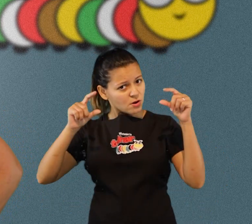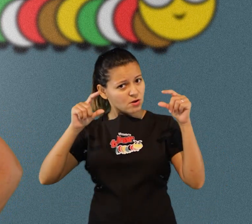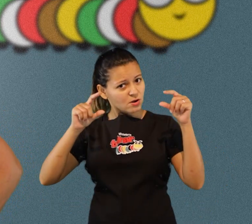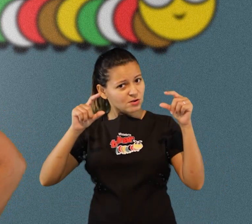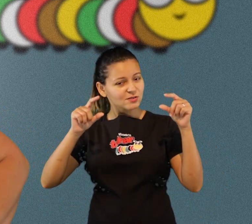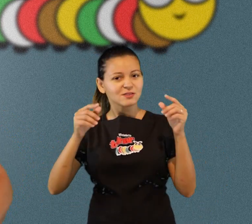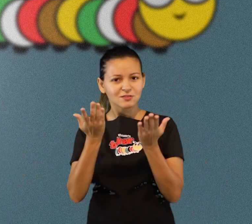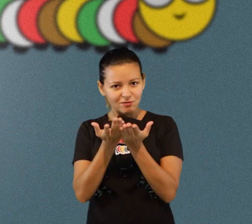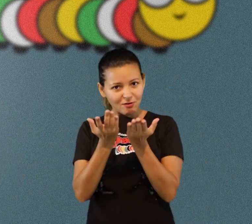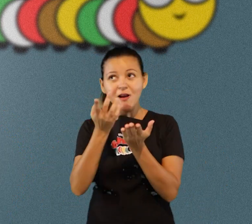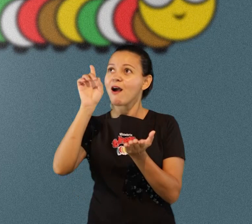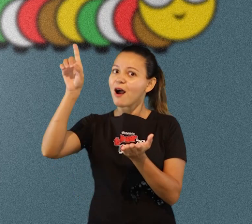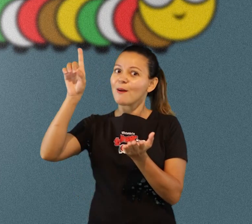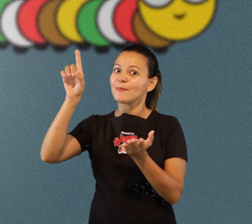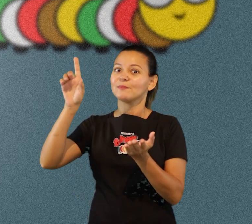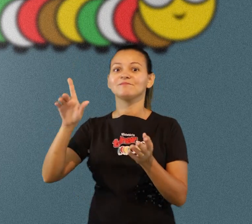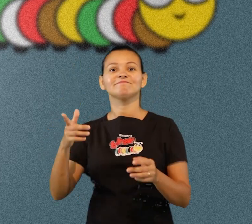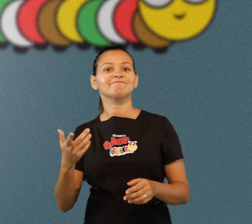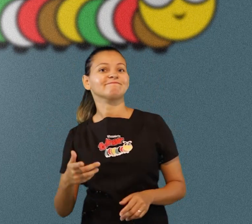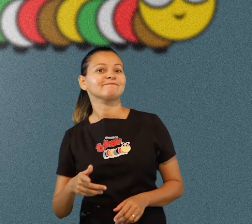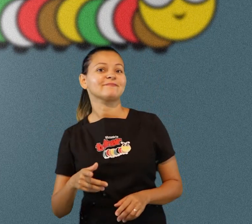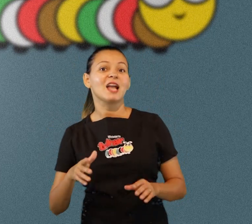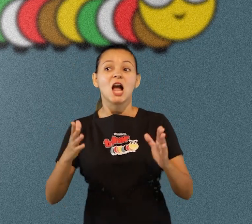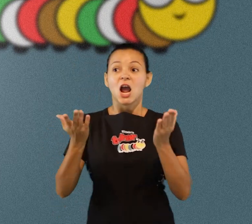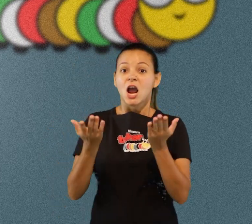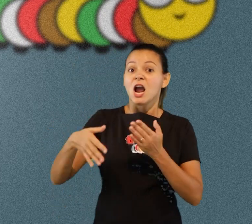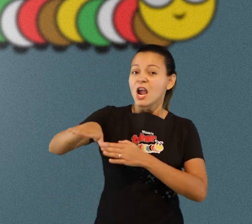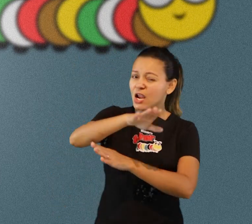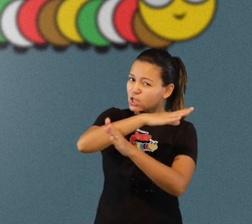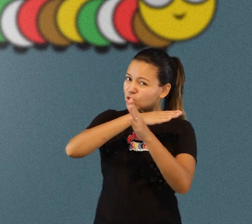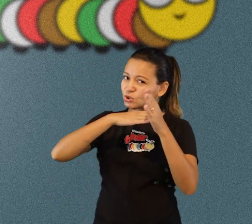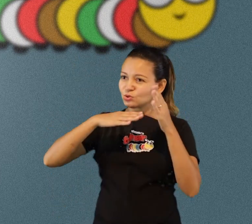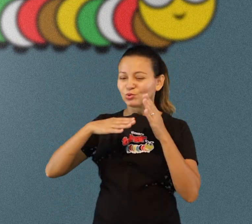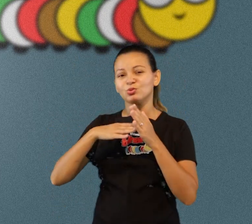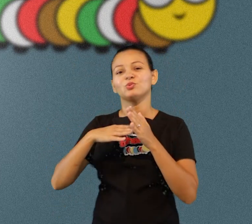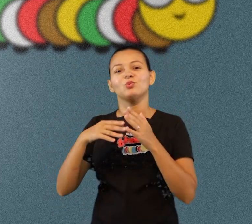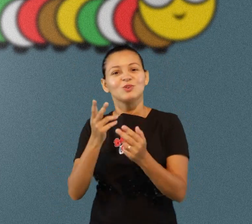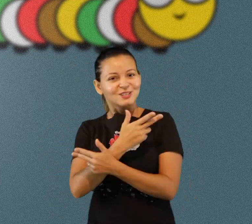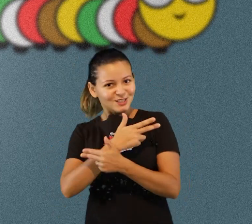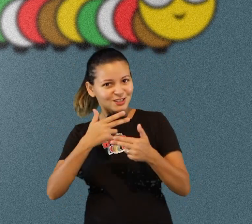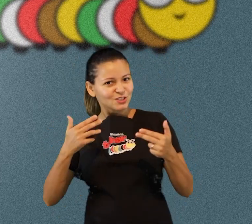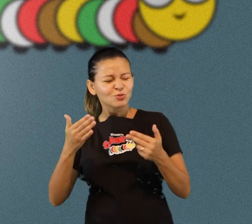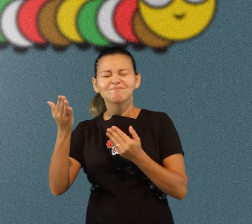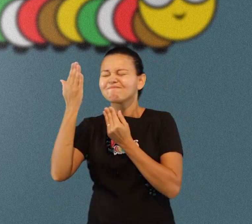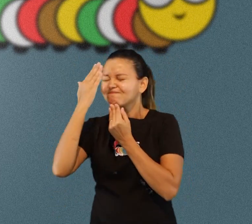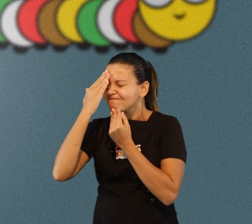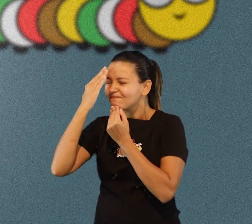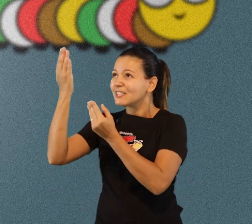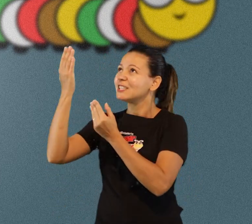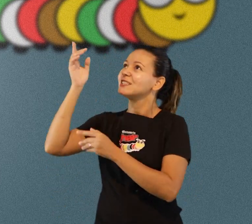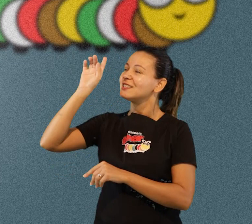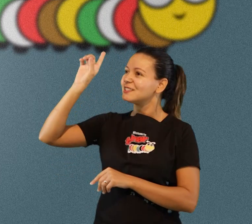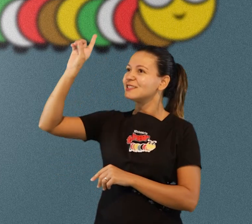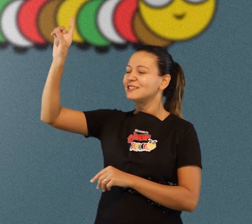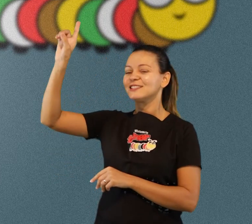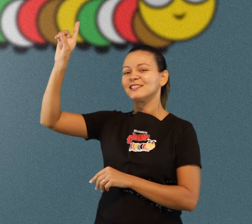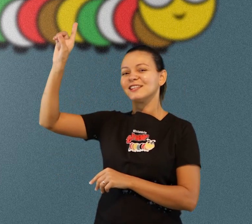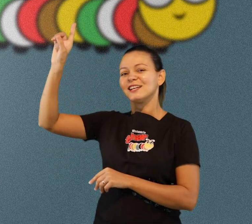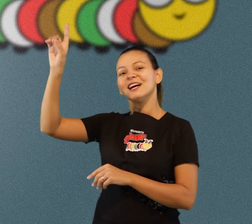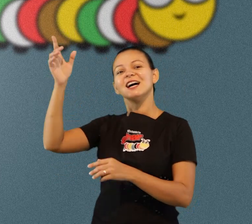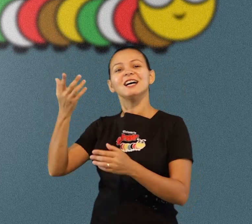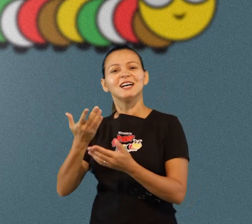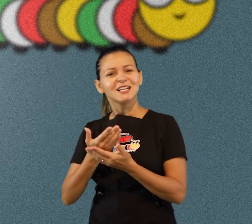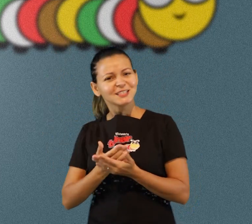o versículo é em todas as coisas sejam agradecidos a Deus